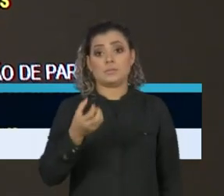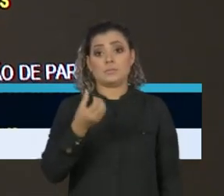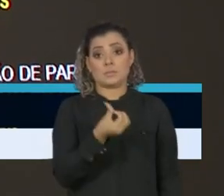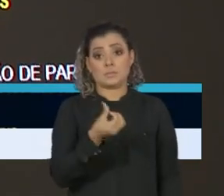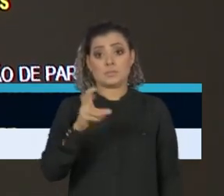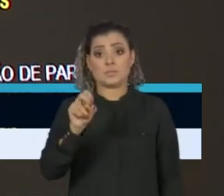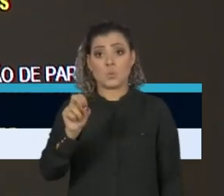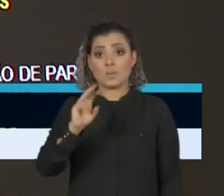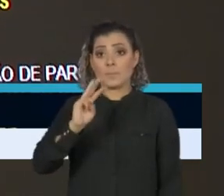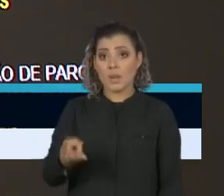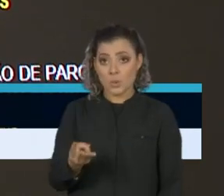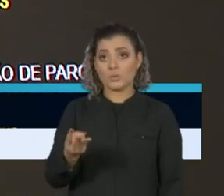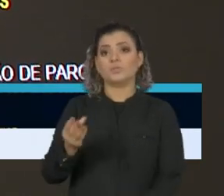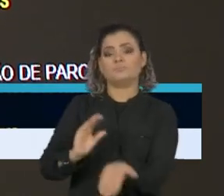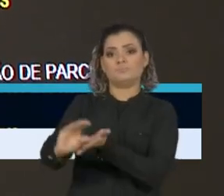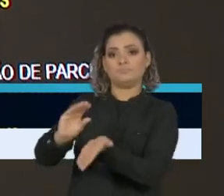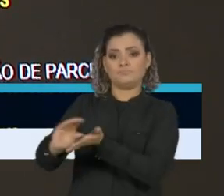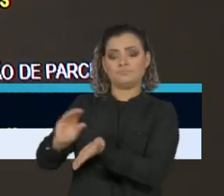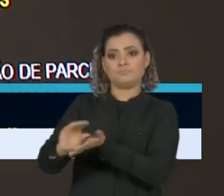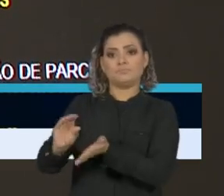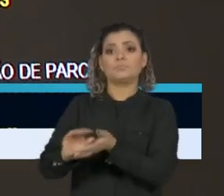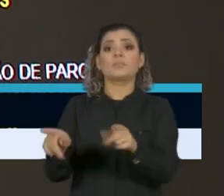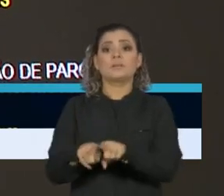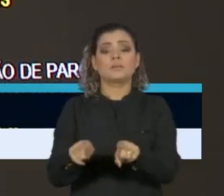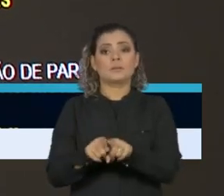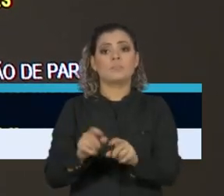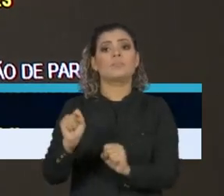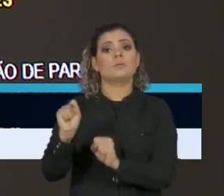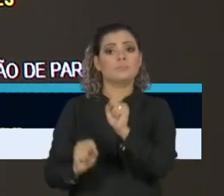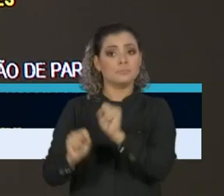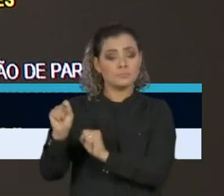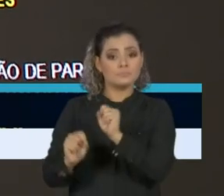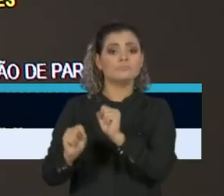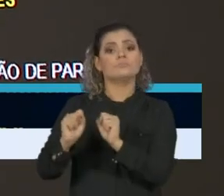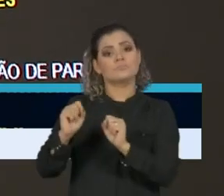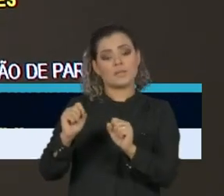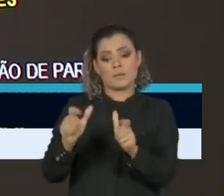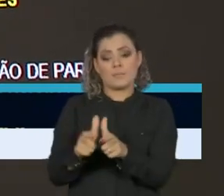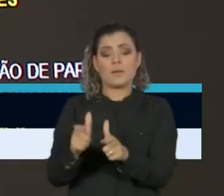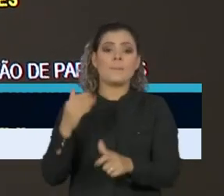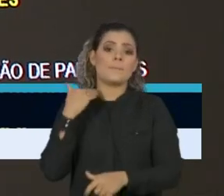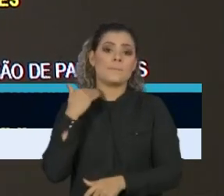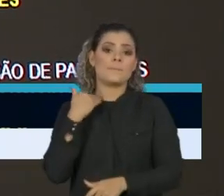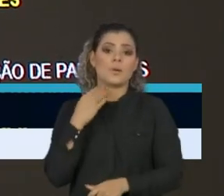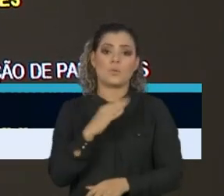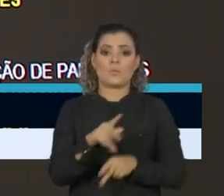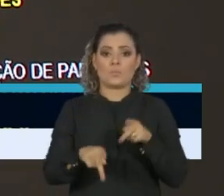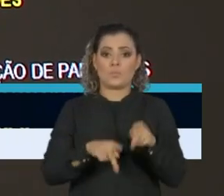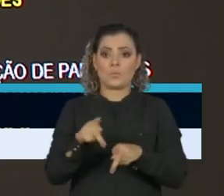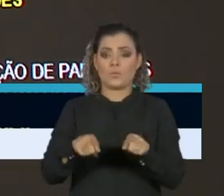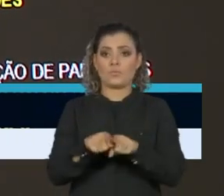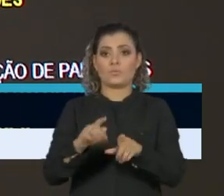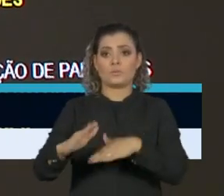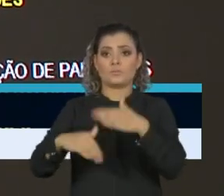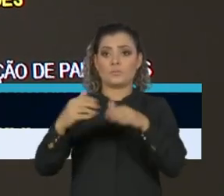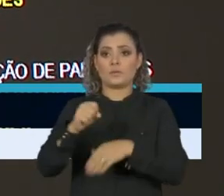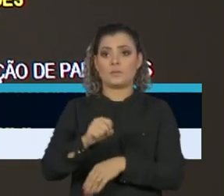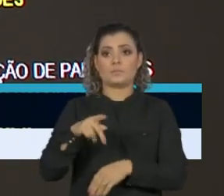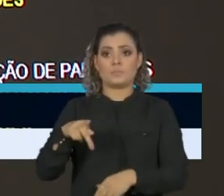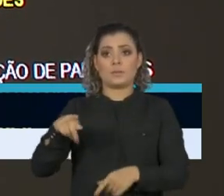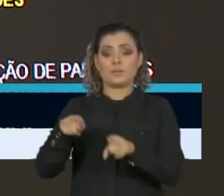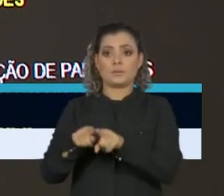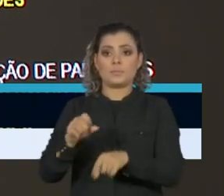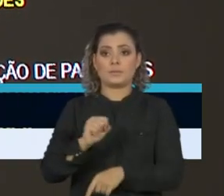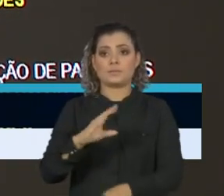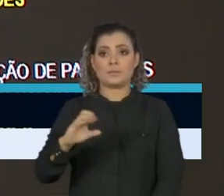financiamento para microempreendedores e pequenos empreendedores pelo Banco do Povo, Desenvolve SP e